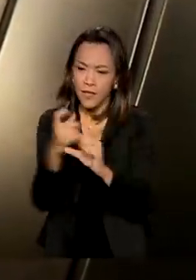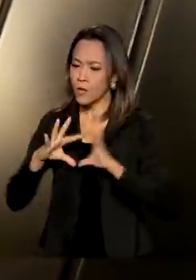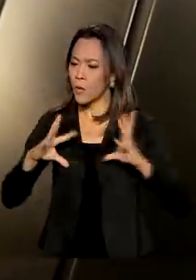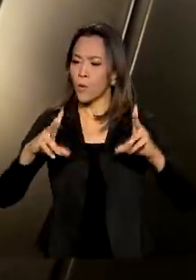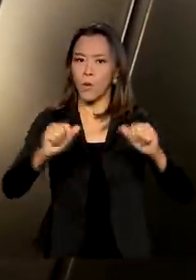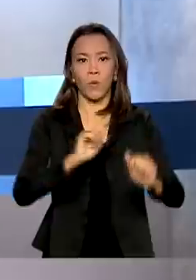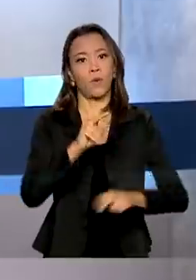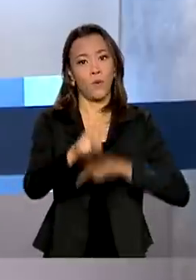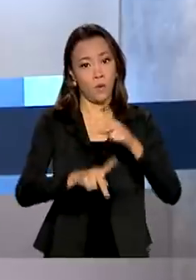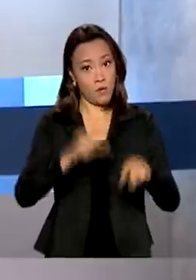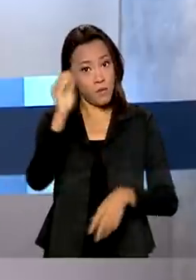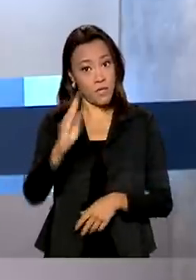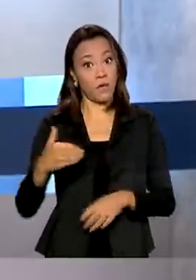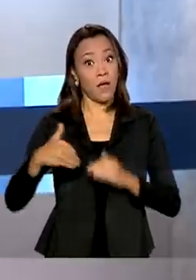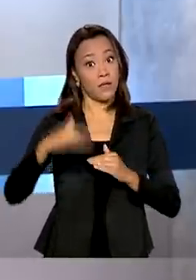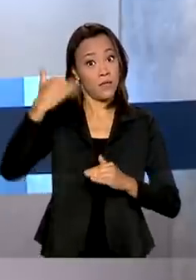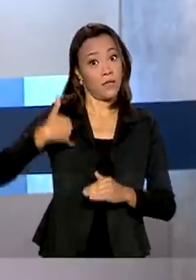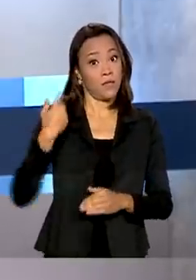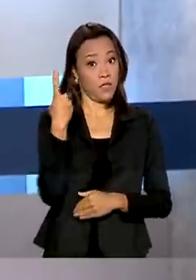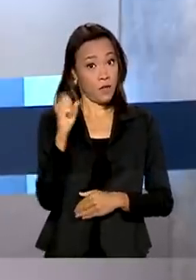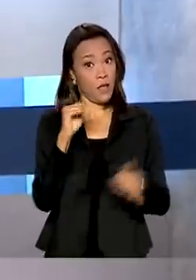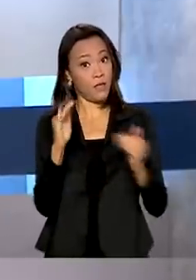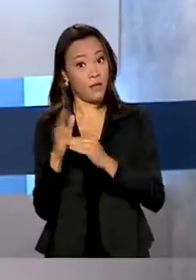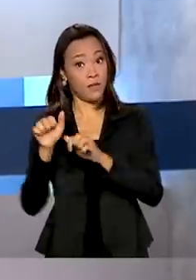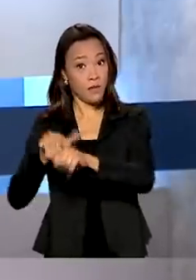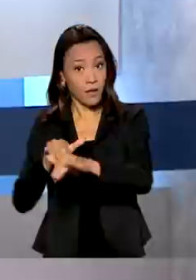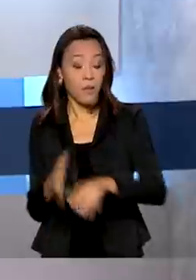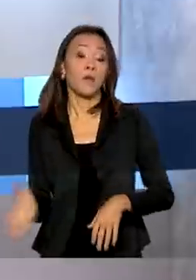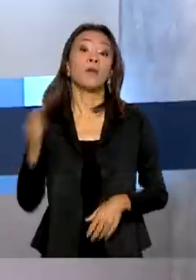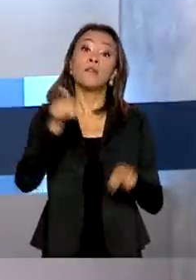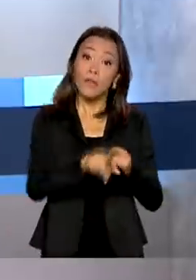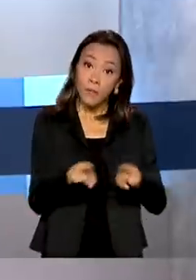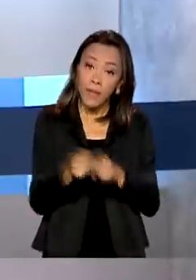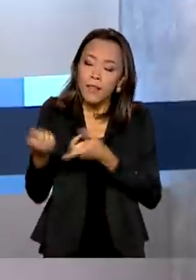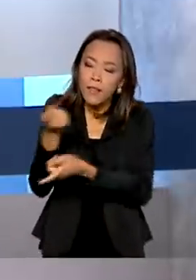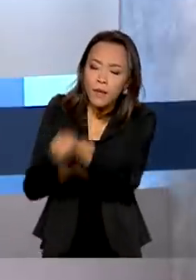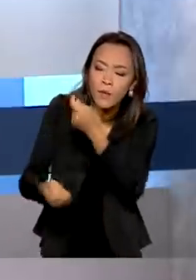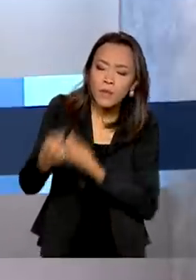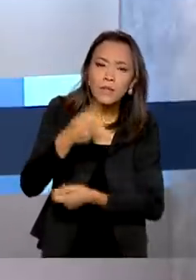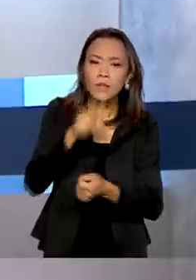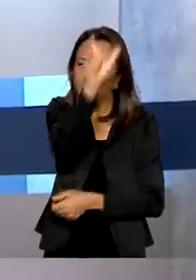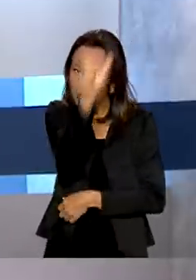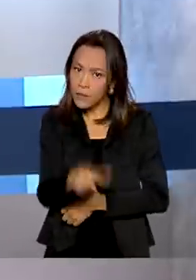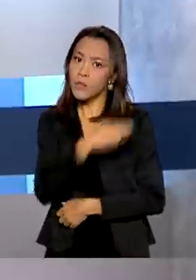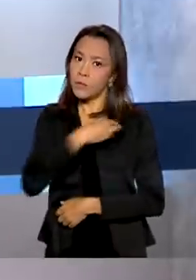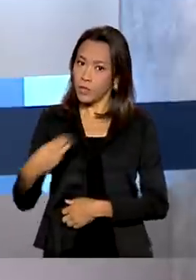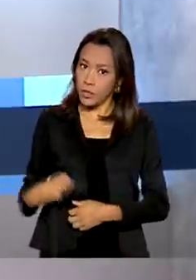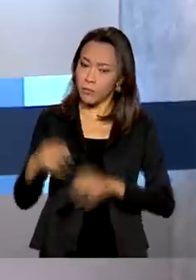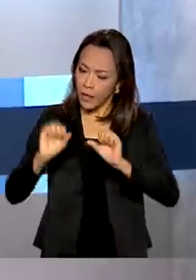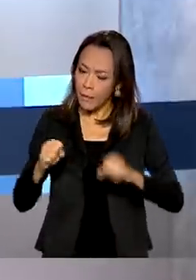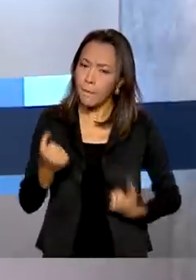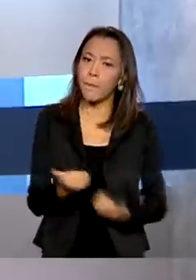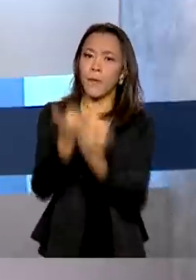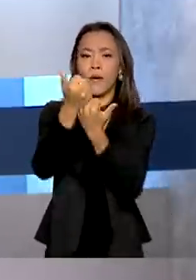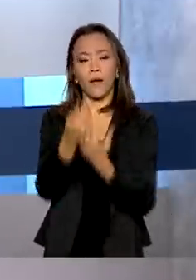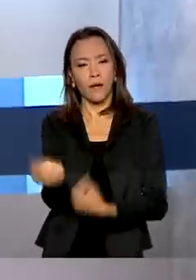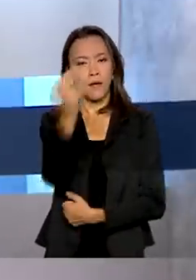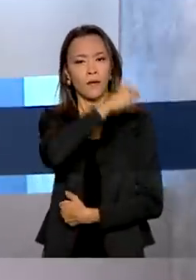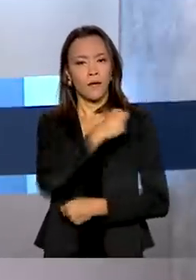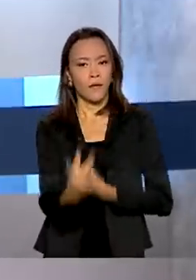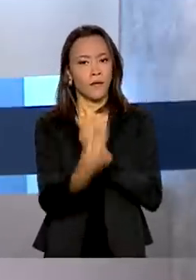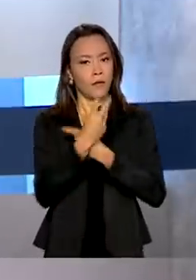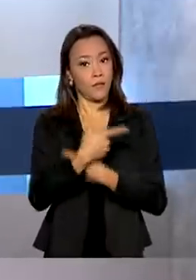18 anos, até setembro. Queiroga também negocia vacinas para possível reforço da imunização em 2022.